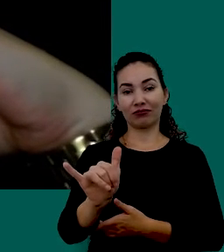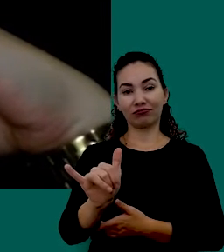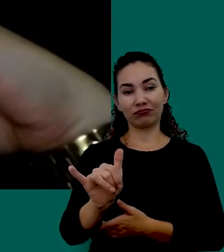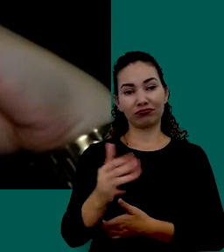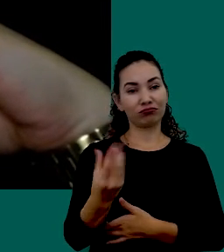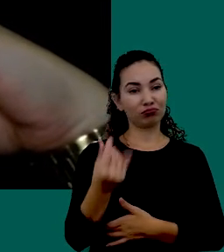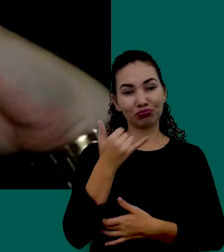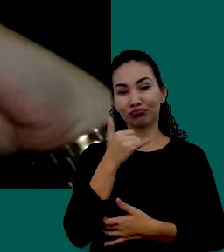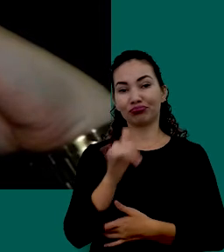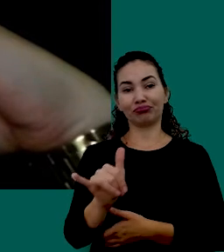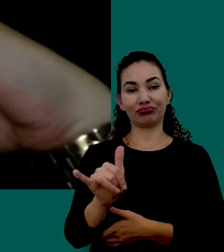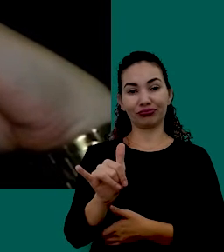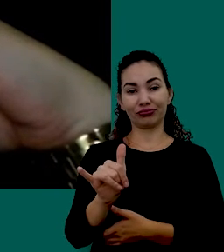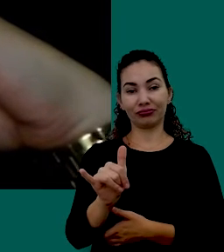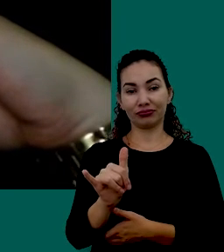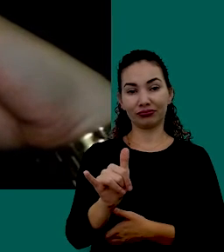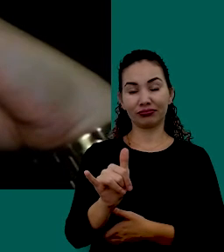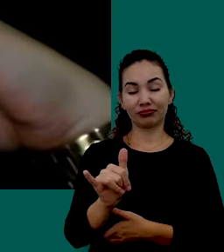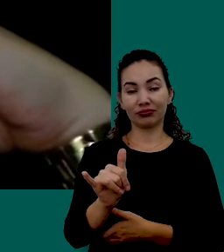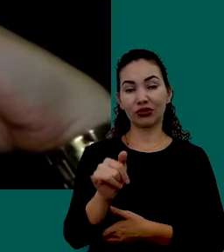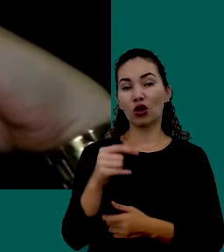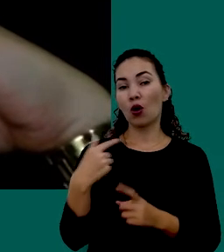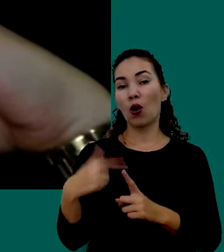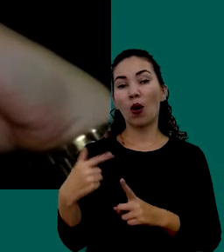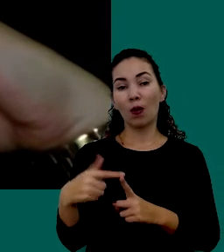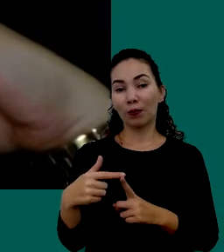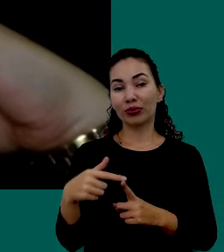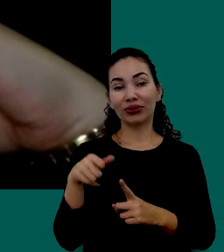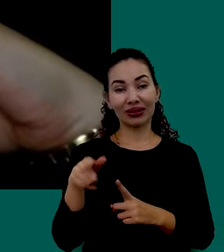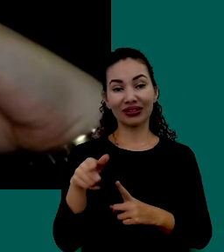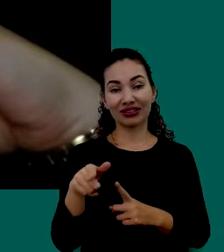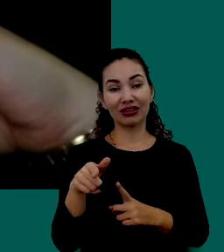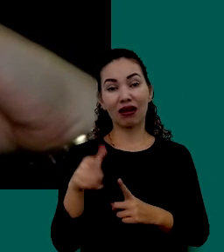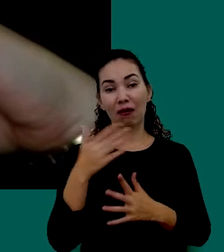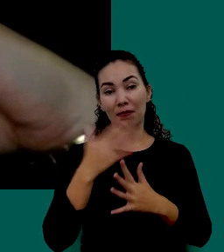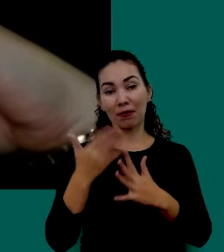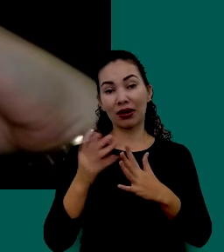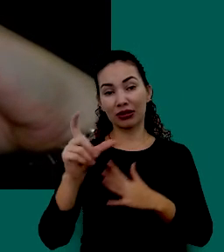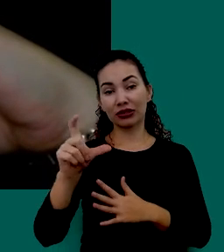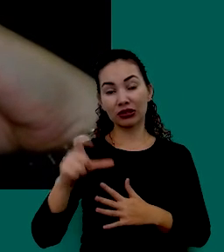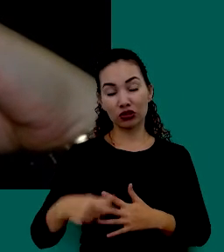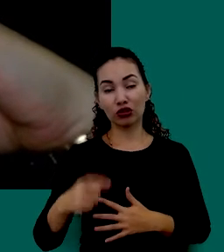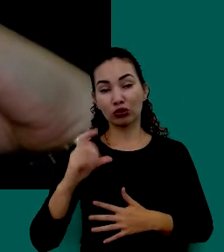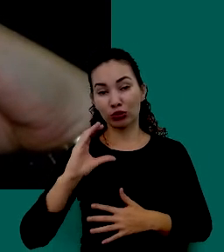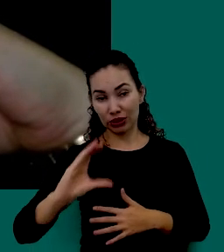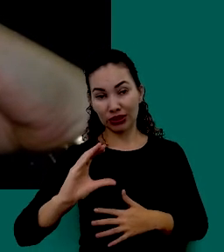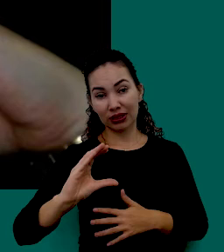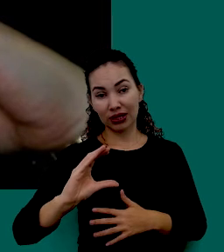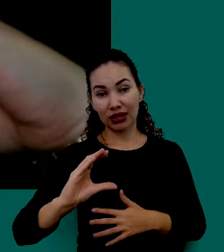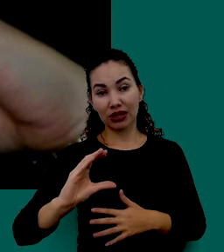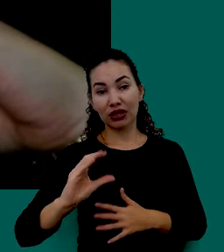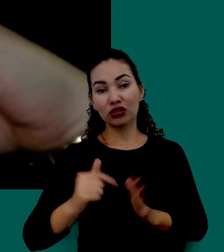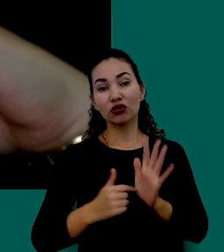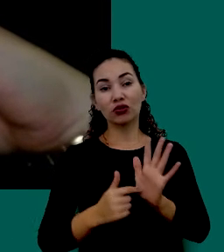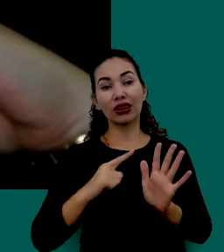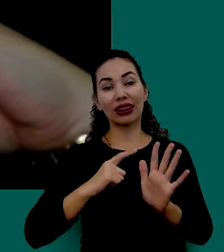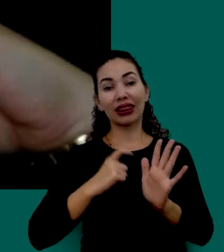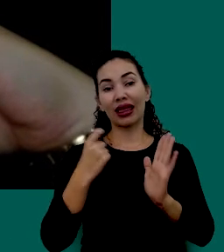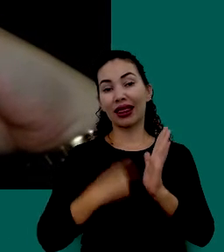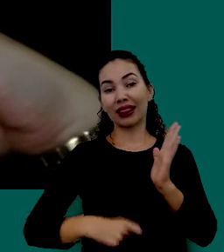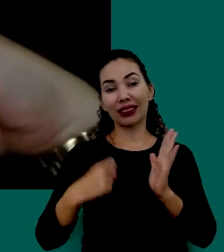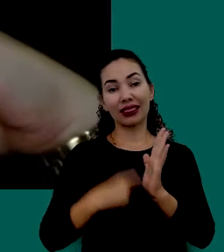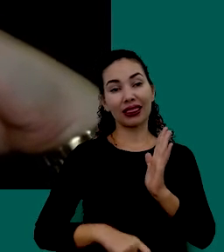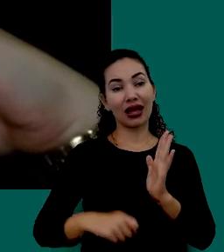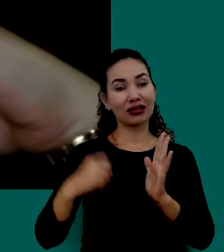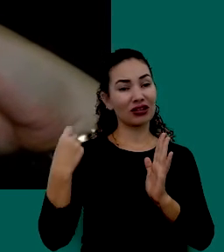Máximo Possível Isso Porque A Maioria Dos Cartões De Crédito Apresenta Taxas Que São